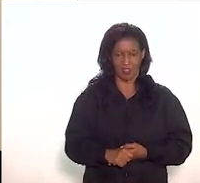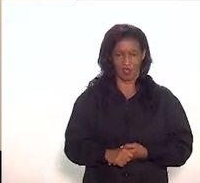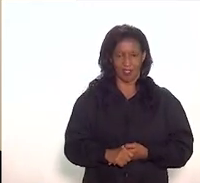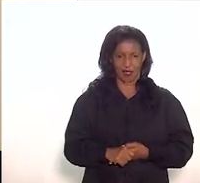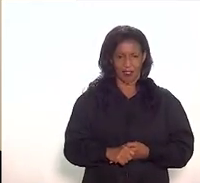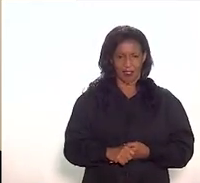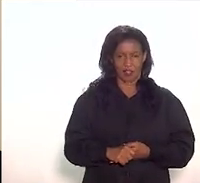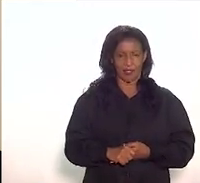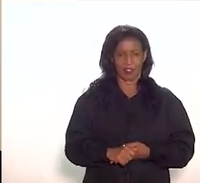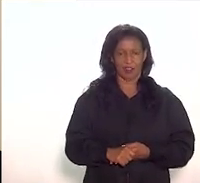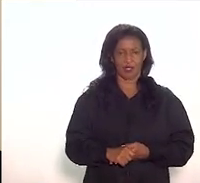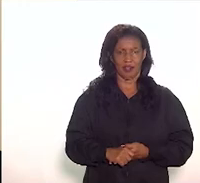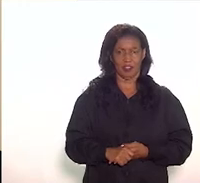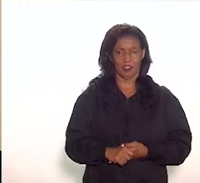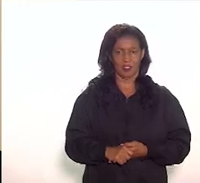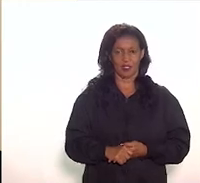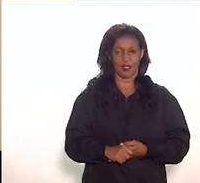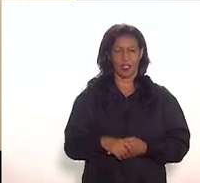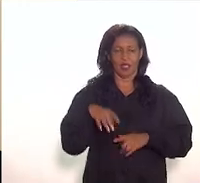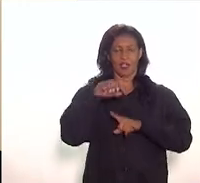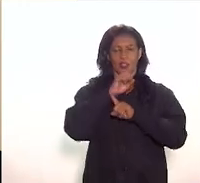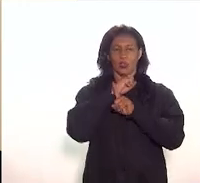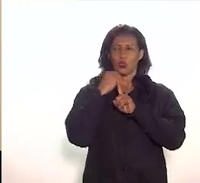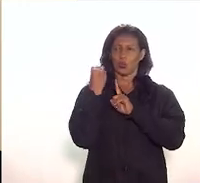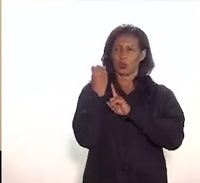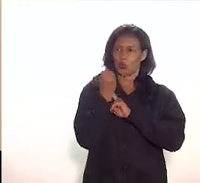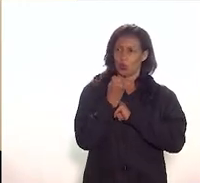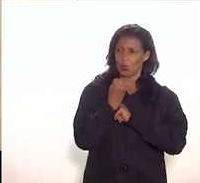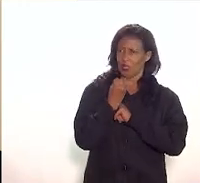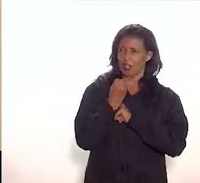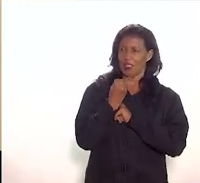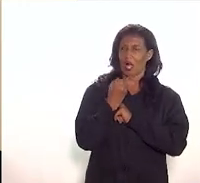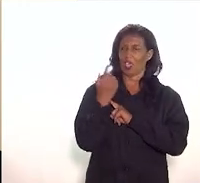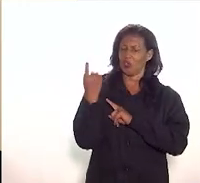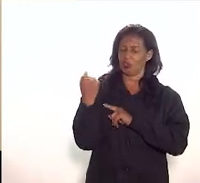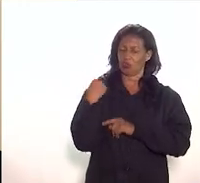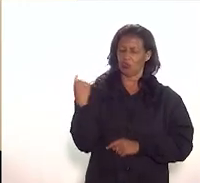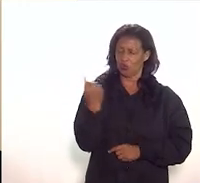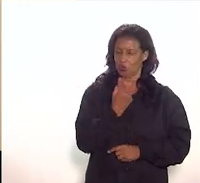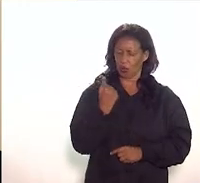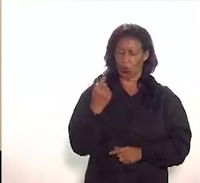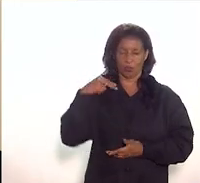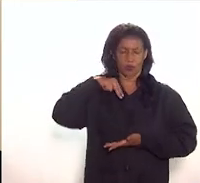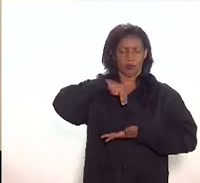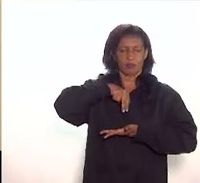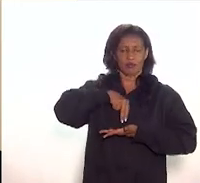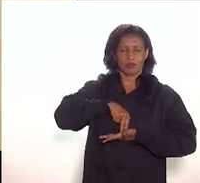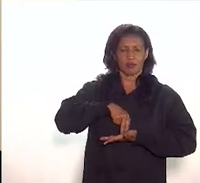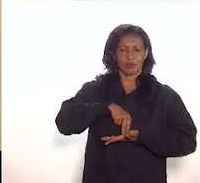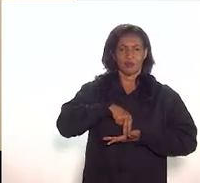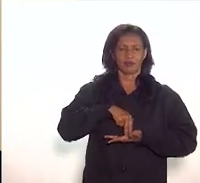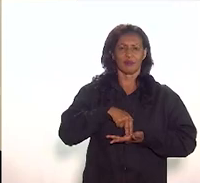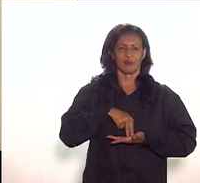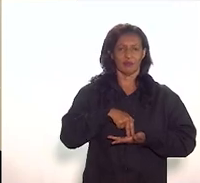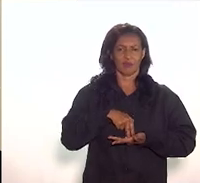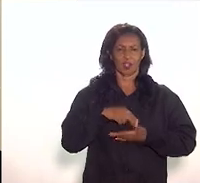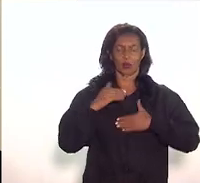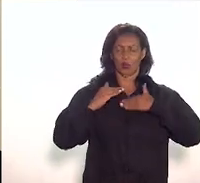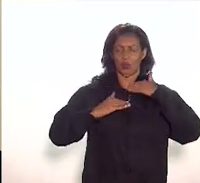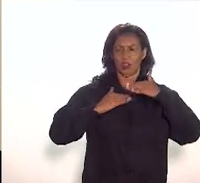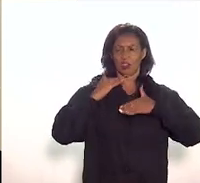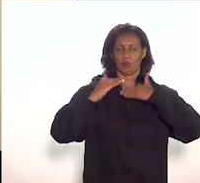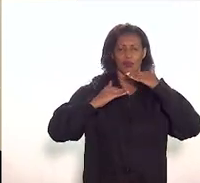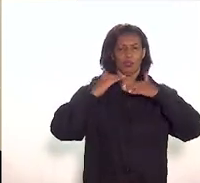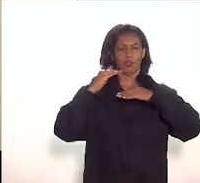representantes da sociedade brasileira sobretudo do estado do Rio de Janeiro deputados engajados no desenvolvimento